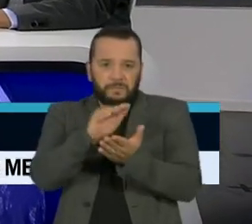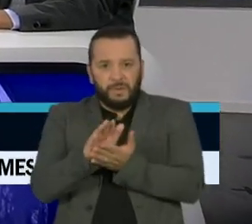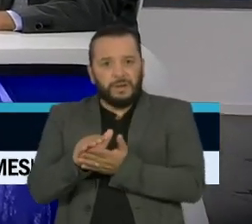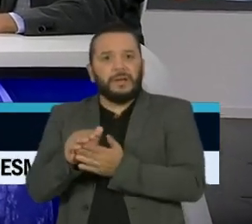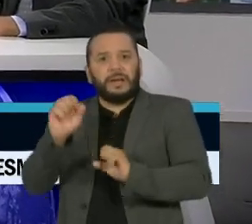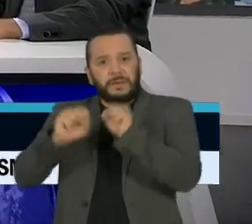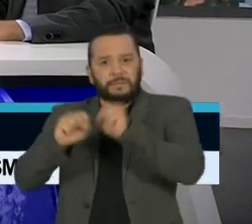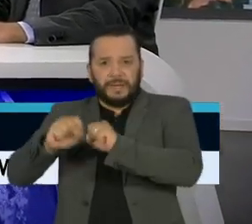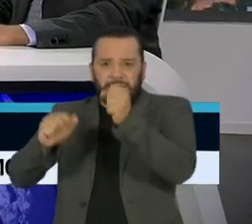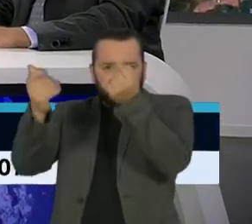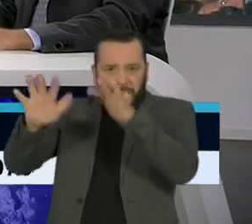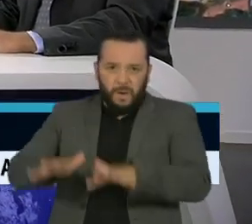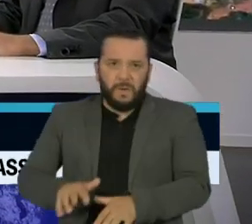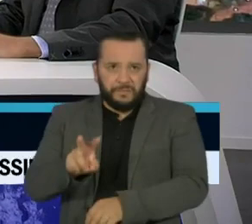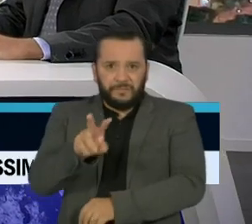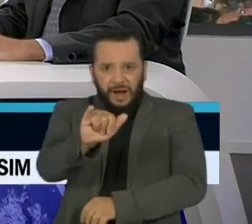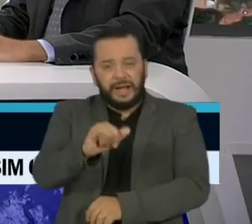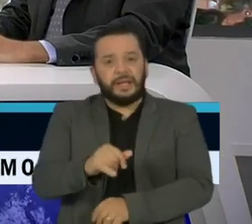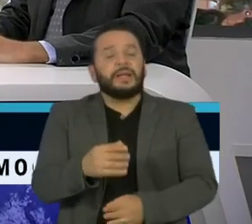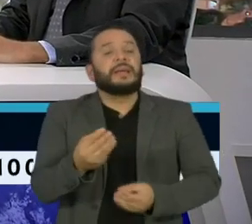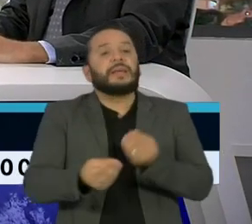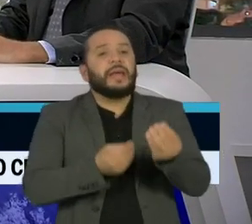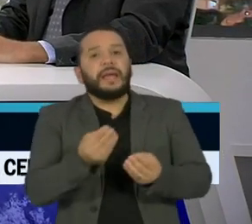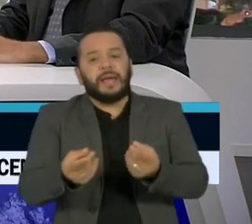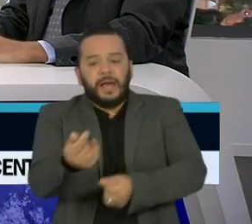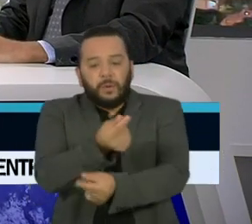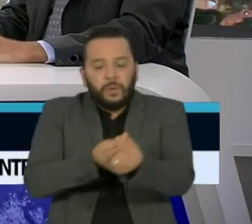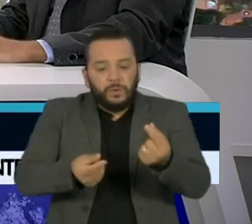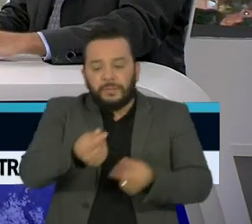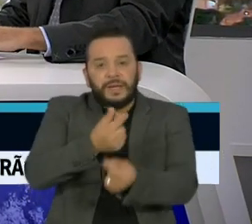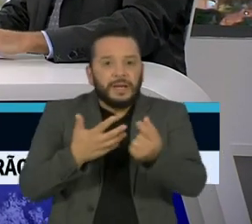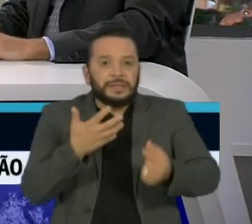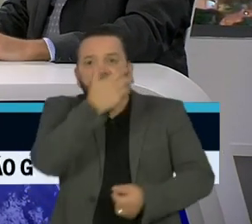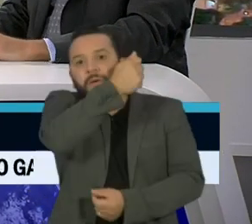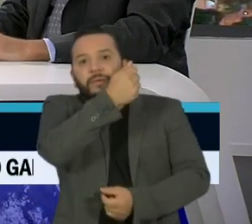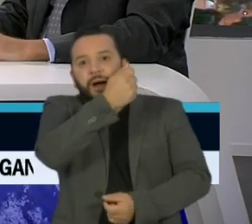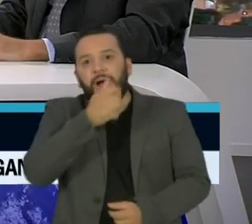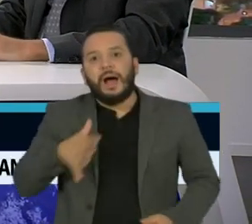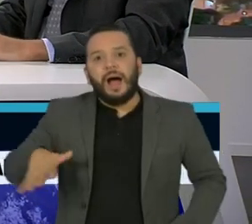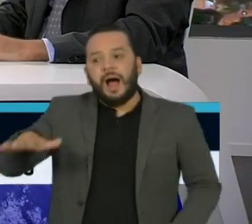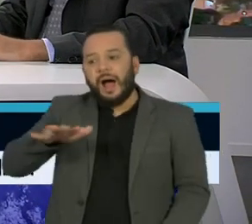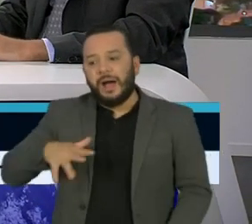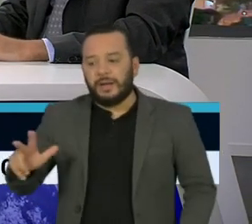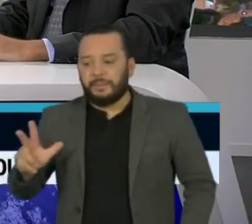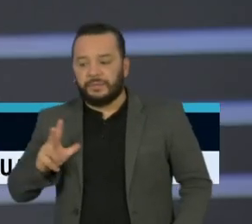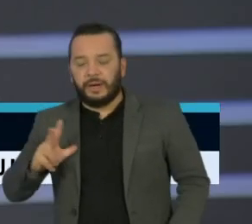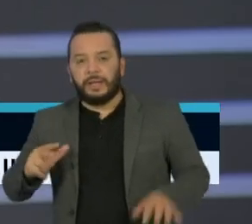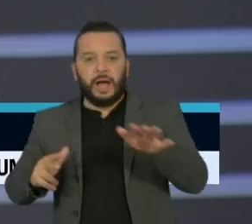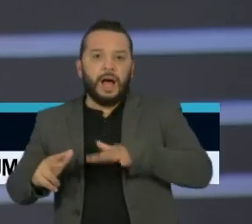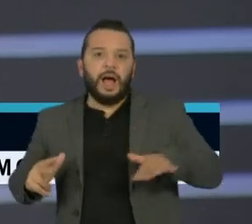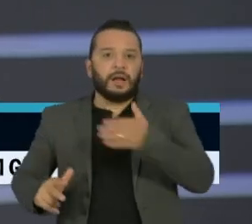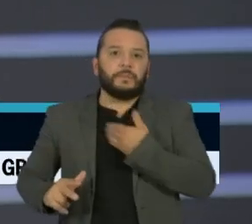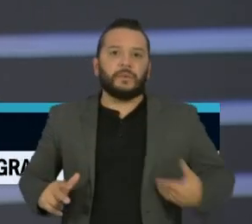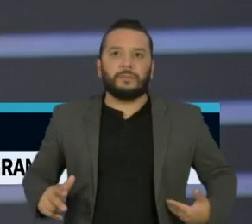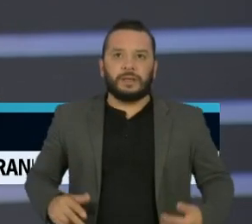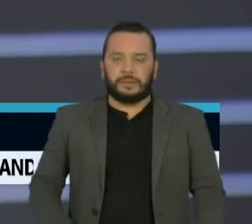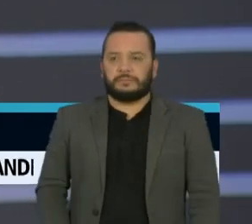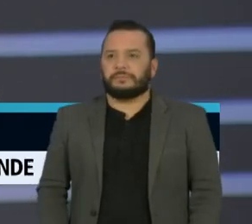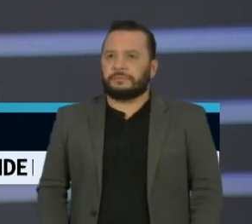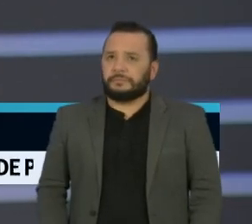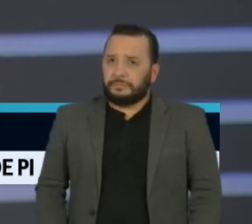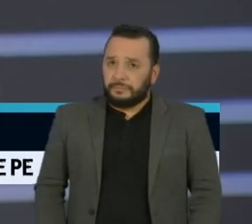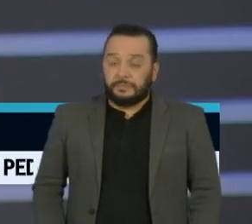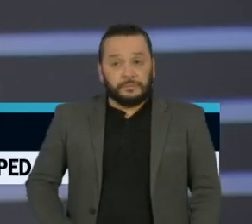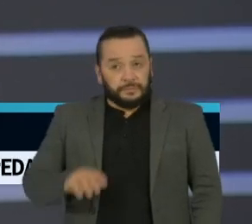Quem terá mais força para tirar a economia do buraco? O setor privado ou o setor público? Na verdade, hoje é